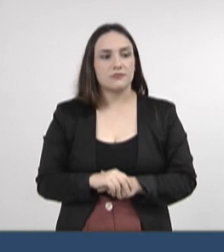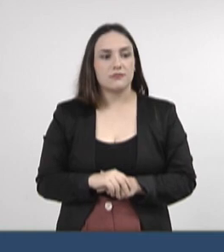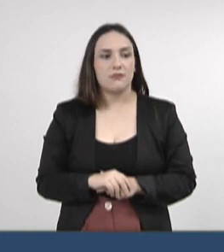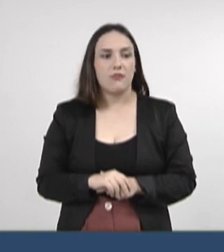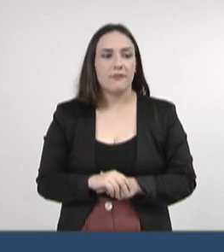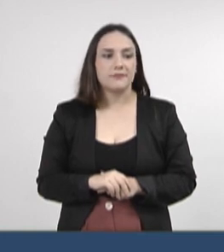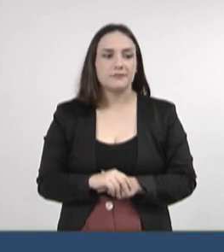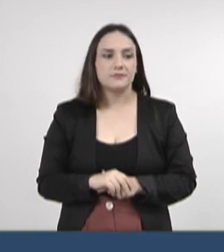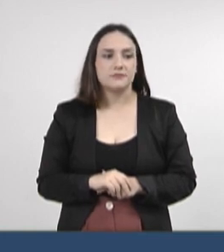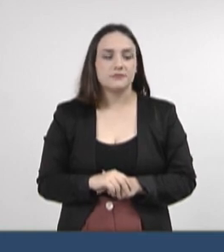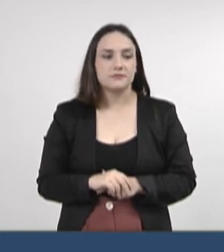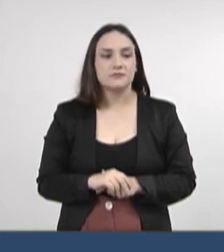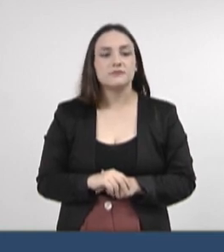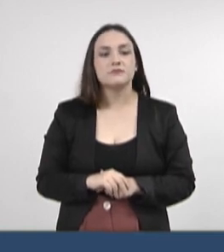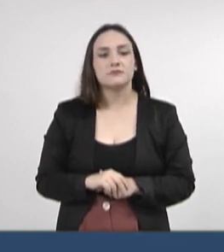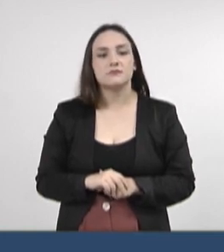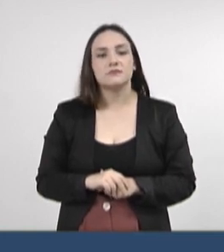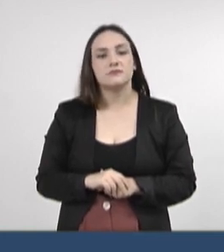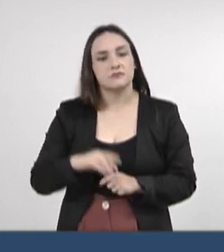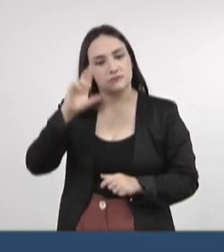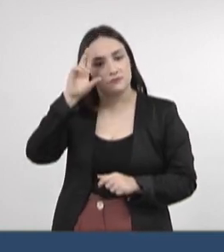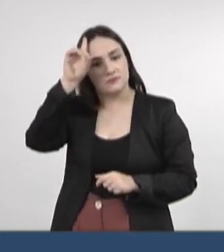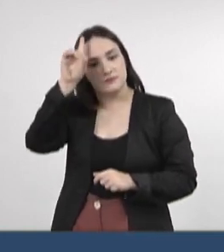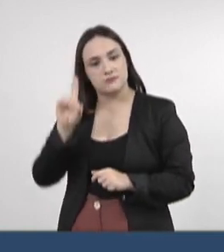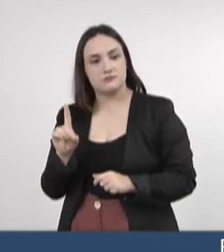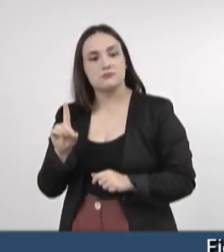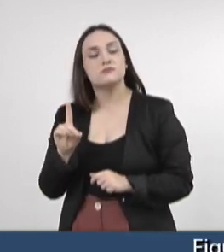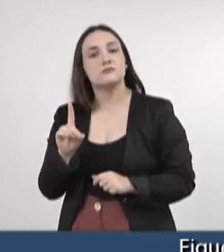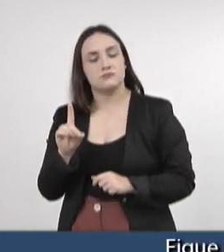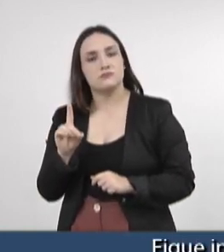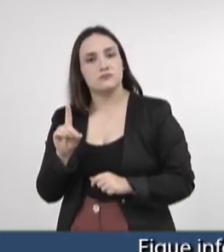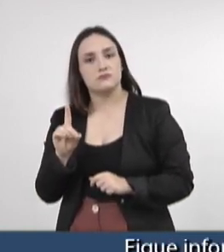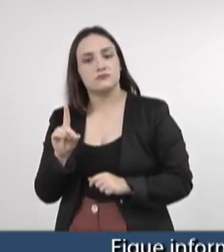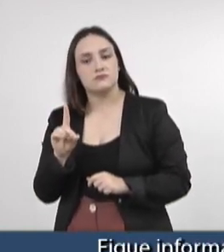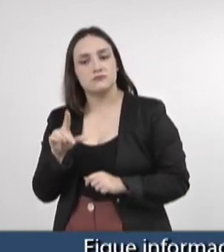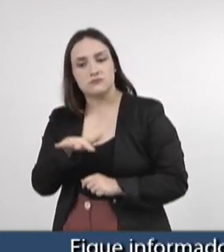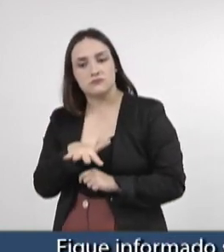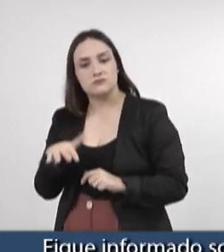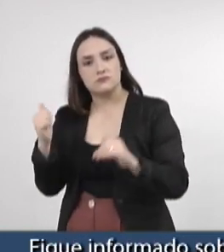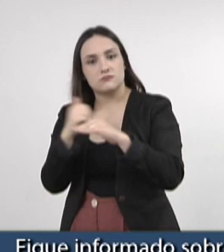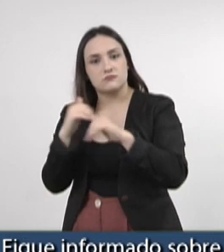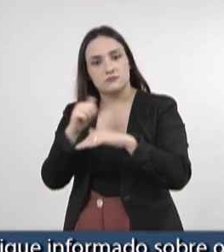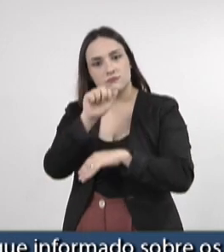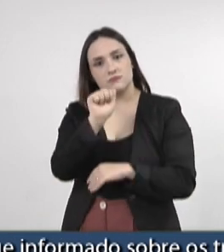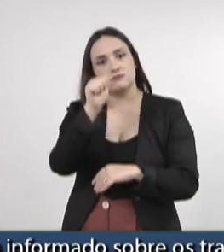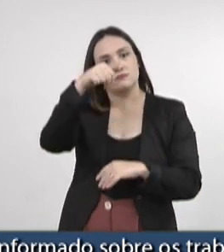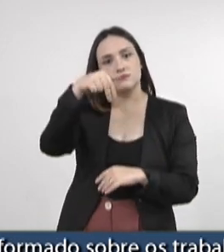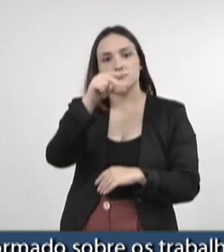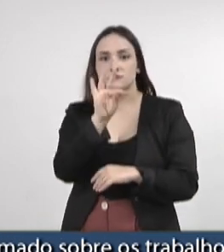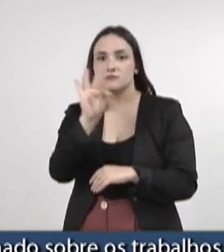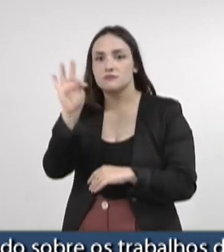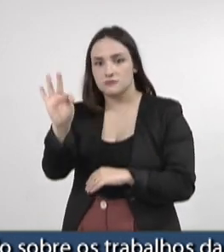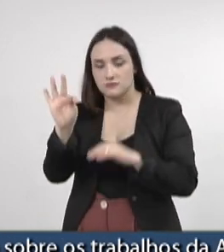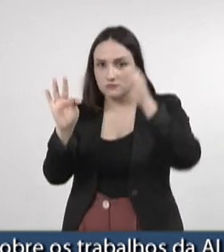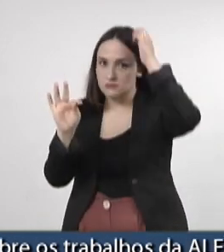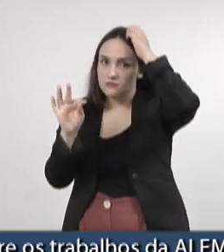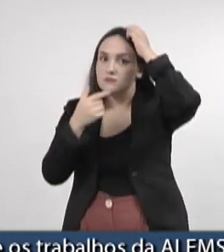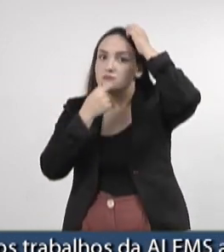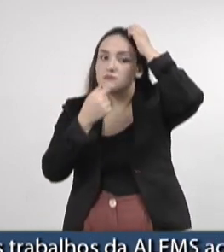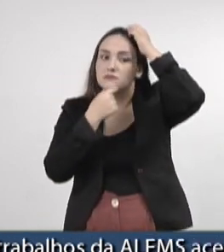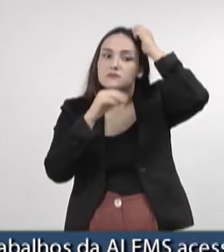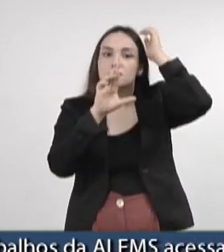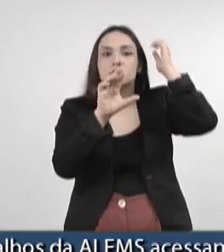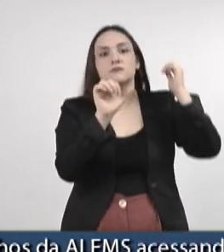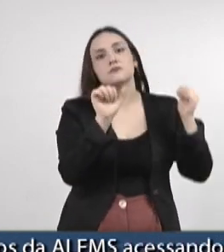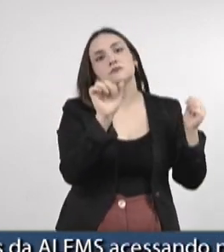ao diretor da Agência Nacional de Transportes Terrestres, a INTT, senhor Rafael